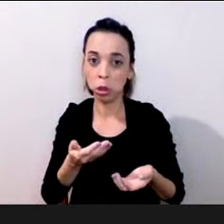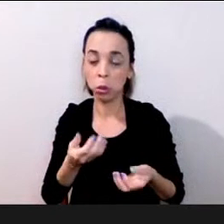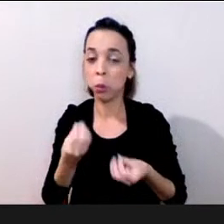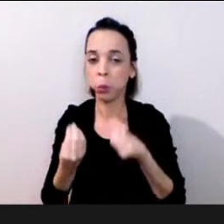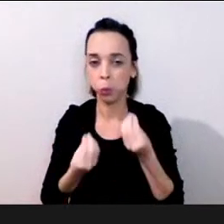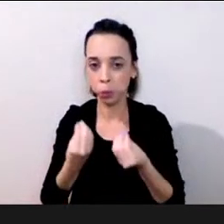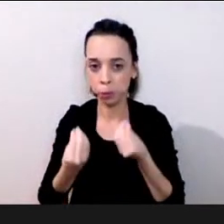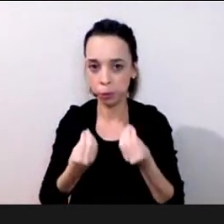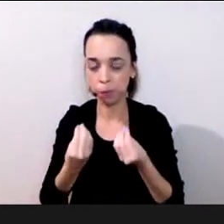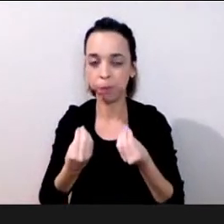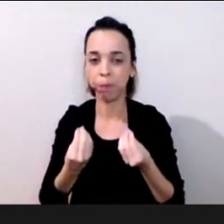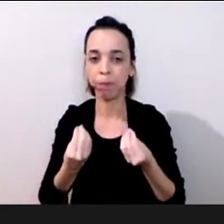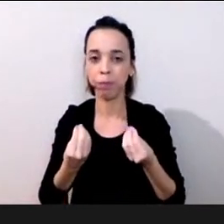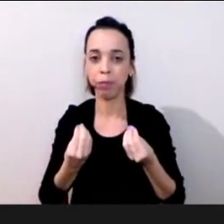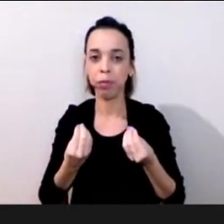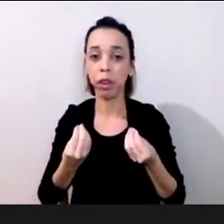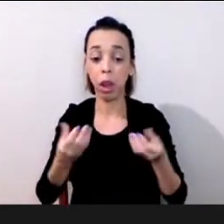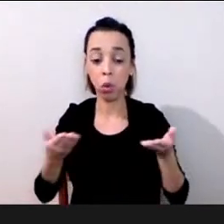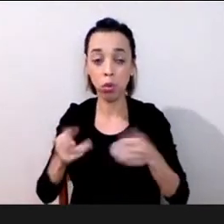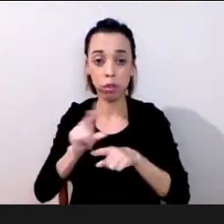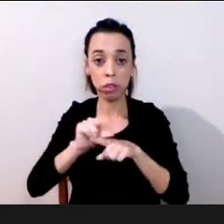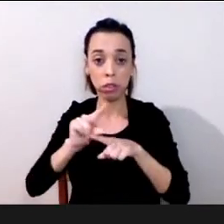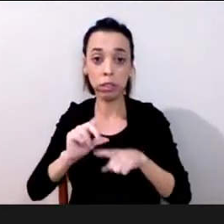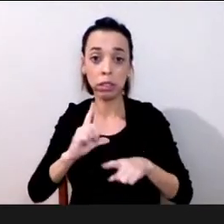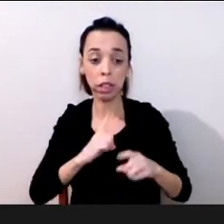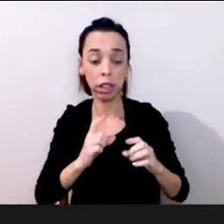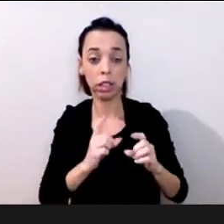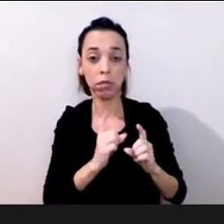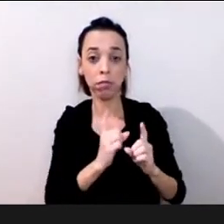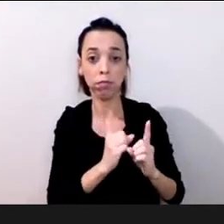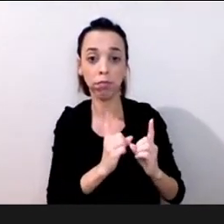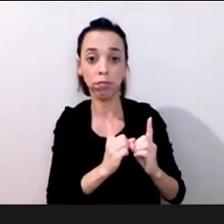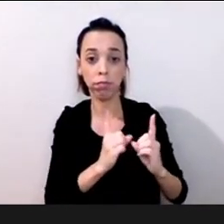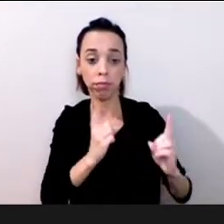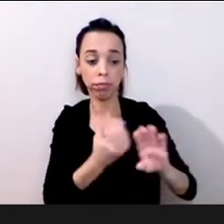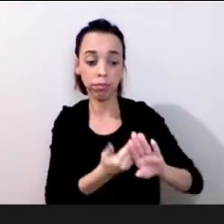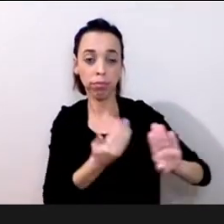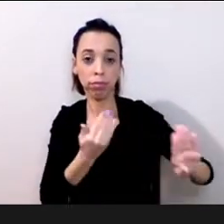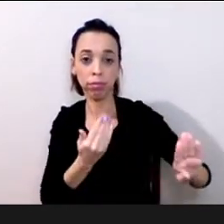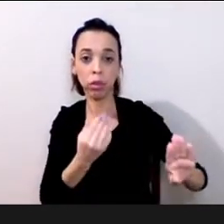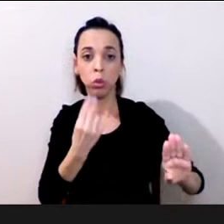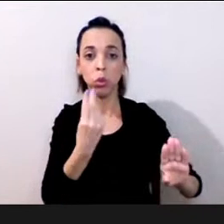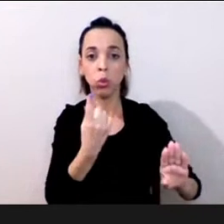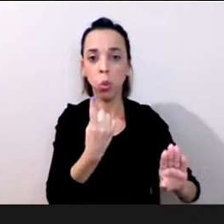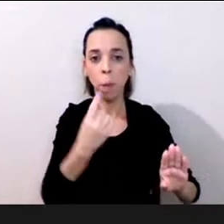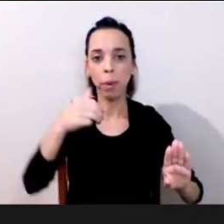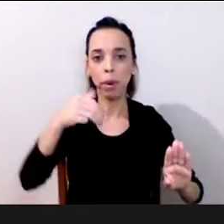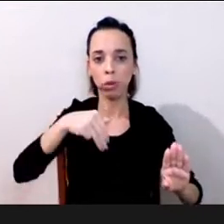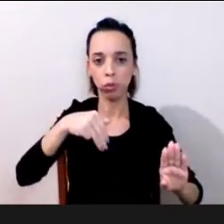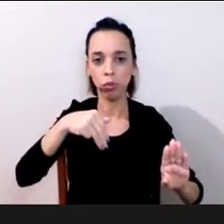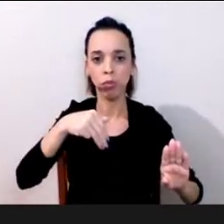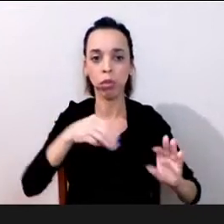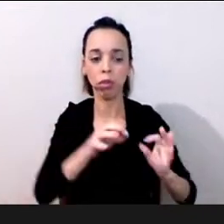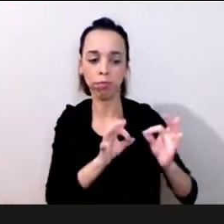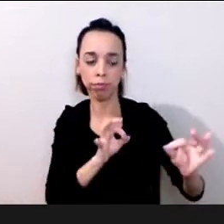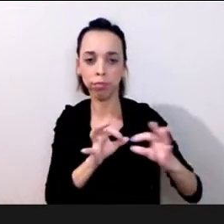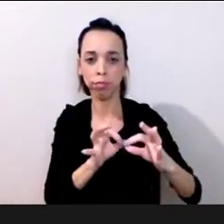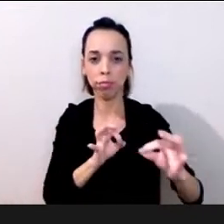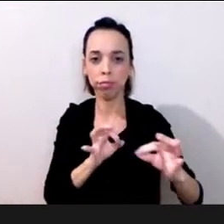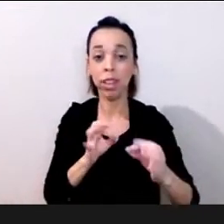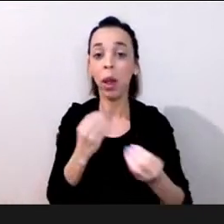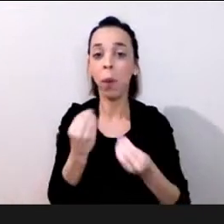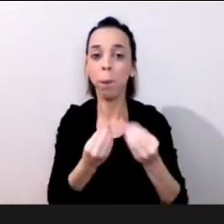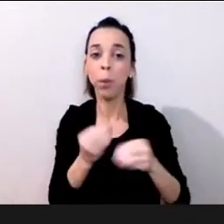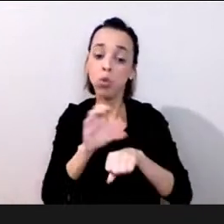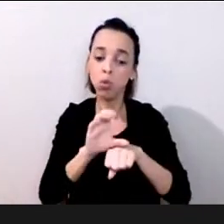mínimo de um metro né e máscara e tal a gente vem voltando com algumas turmas de alguns cursos em aulas mistas né